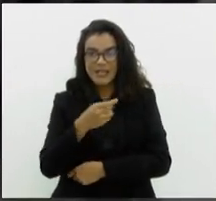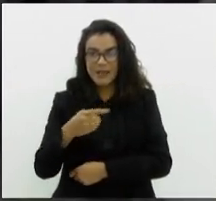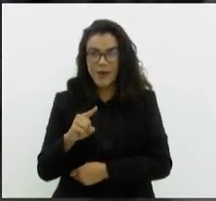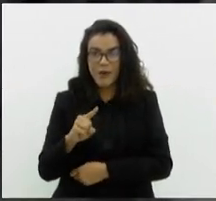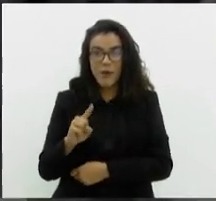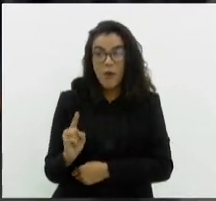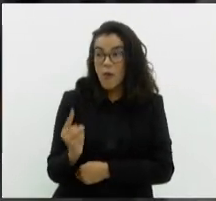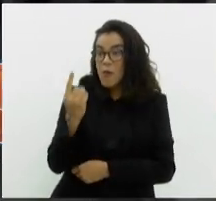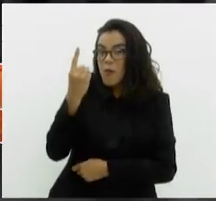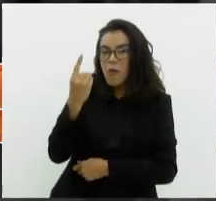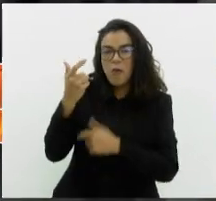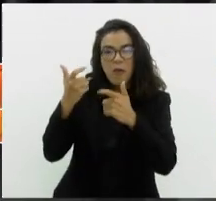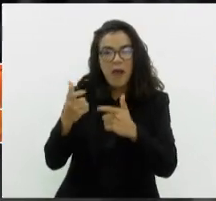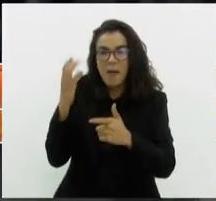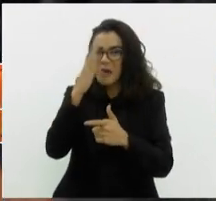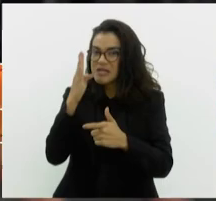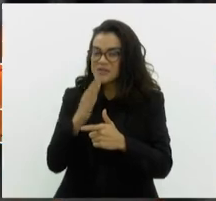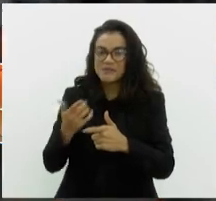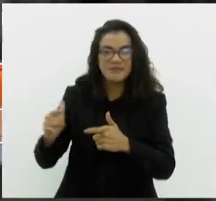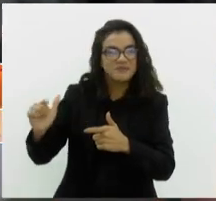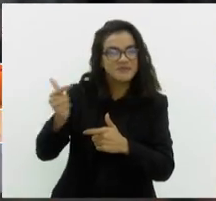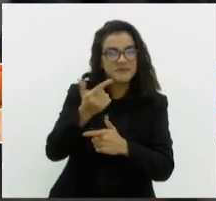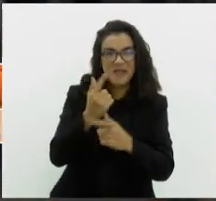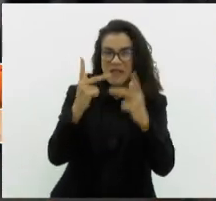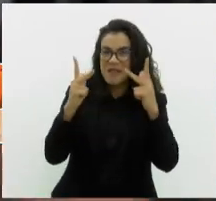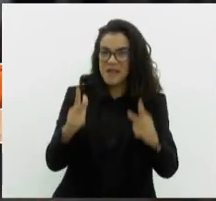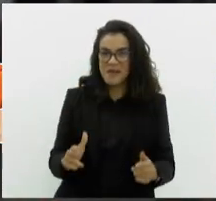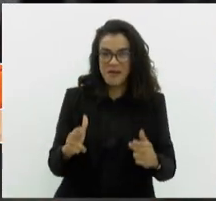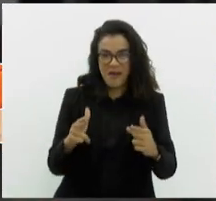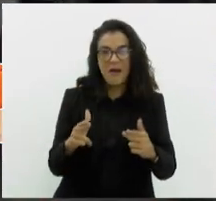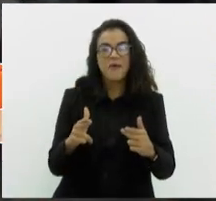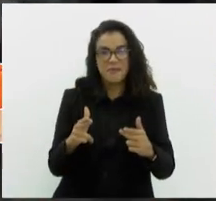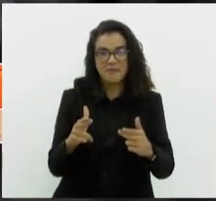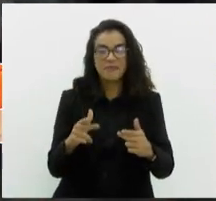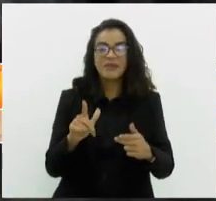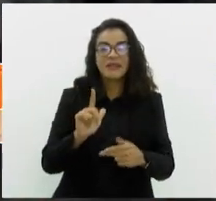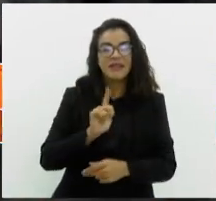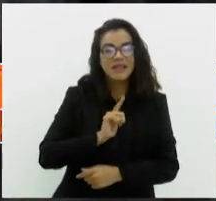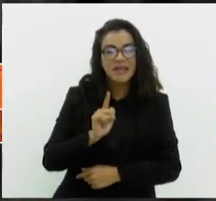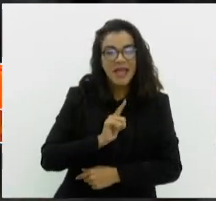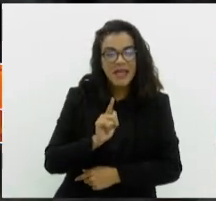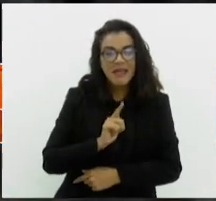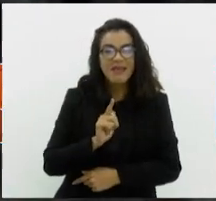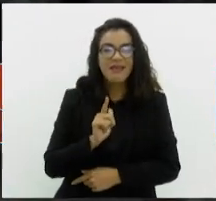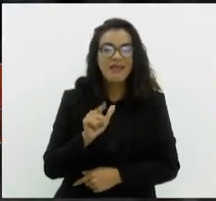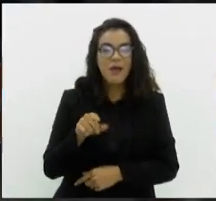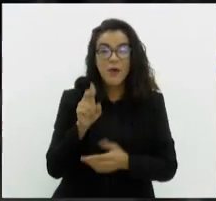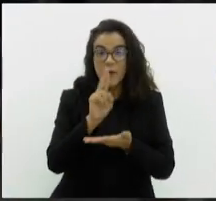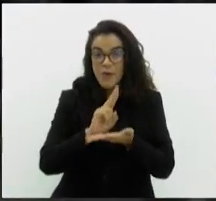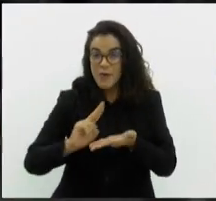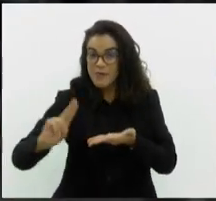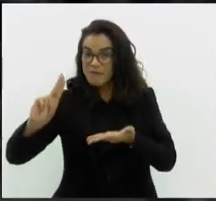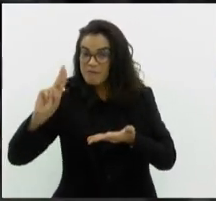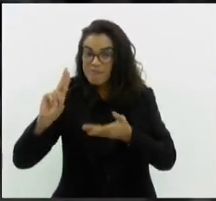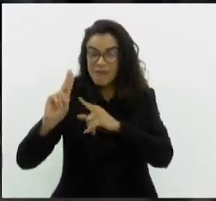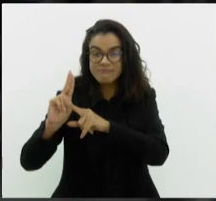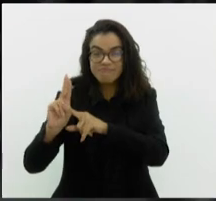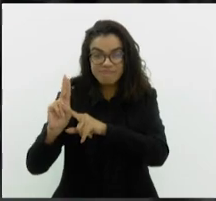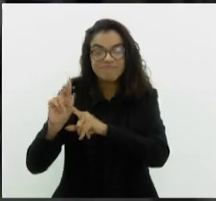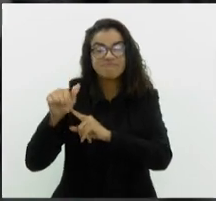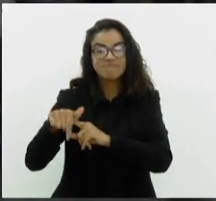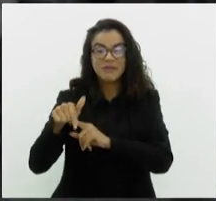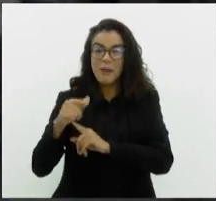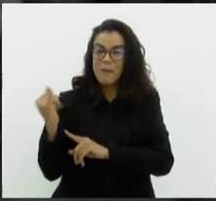Brasil ainda que seja igual a esse. Você tem no Brasil hubs na iniciativa privada, você tem no Brasil algumas universidades que têm importantes